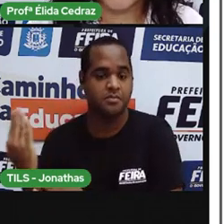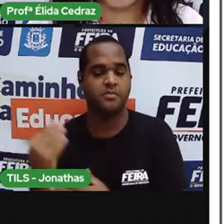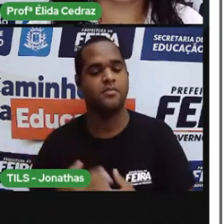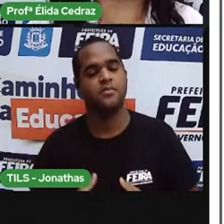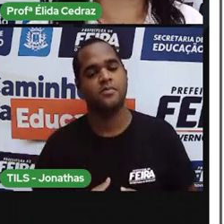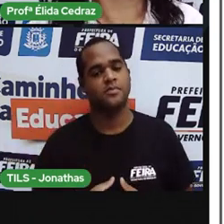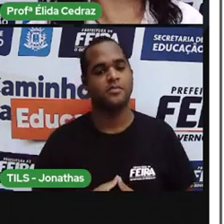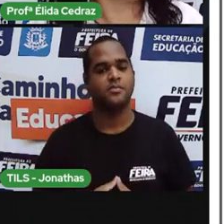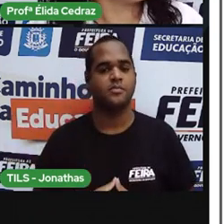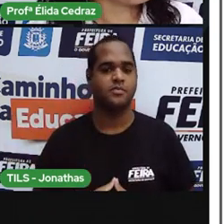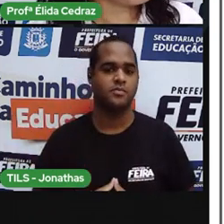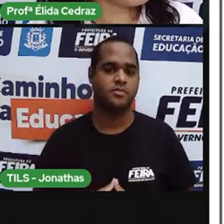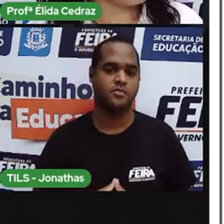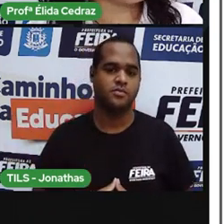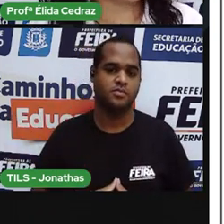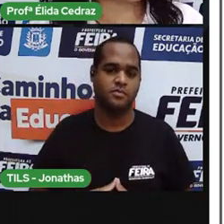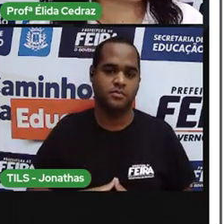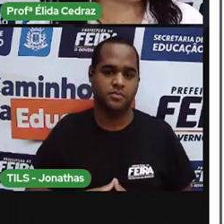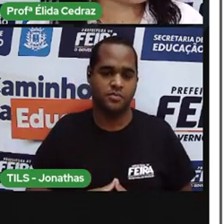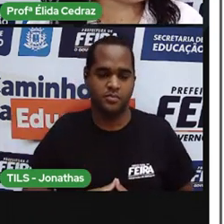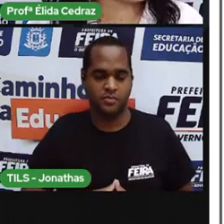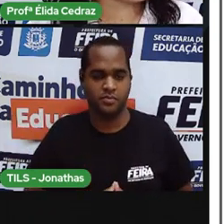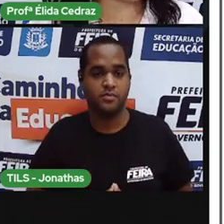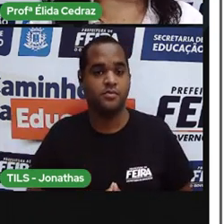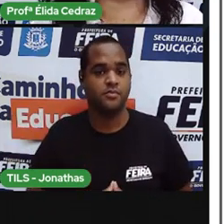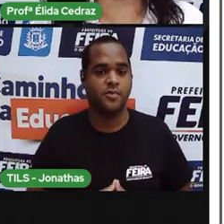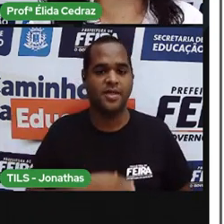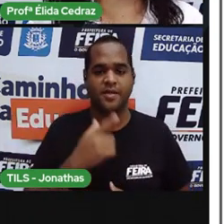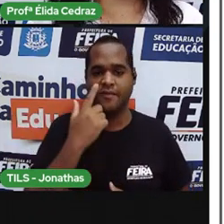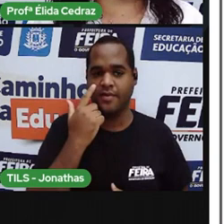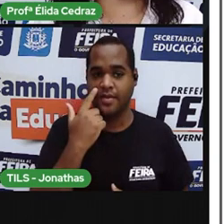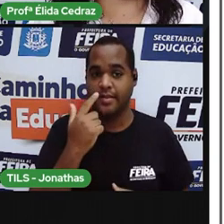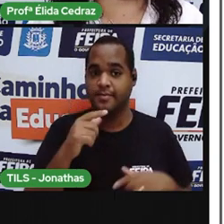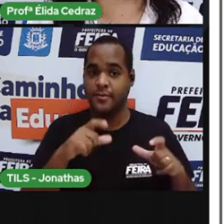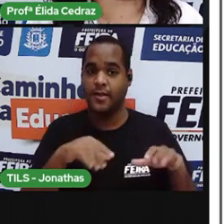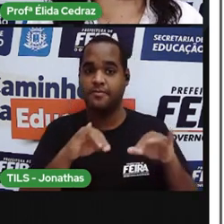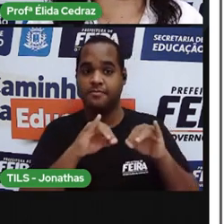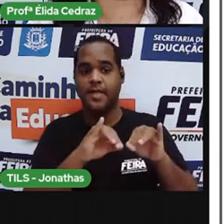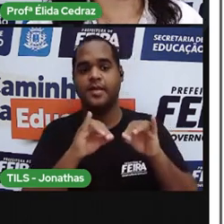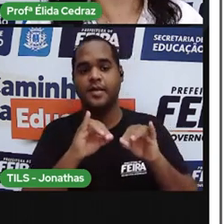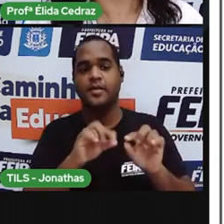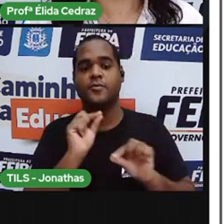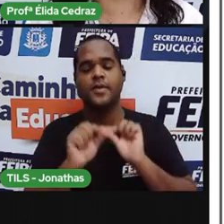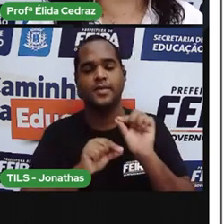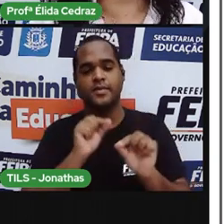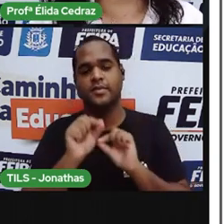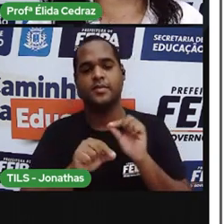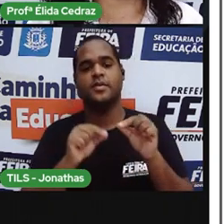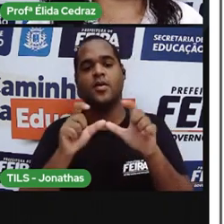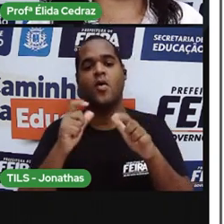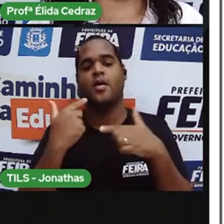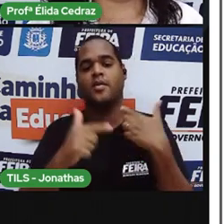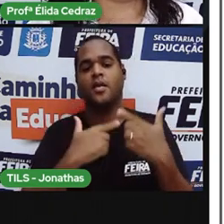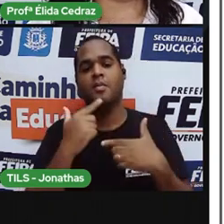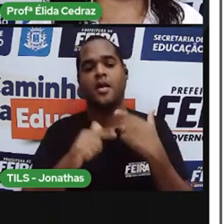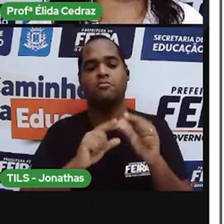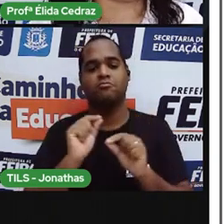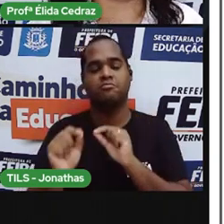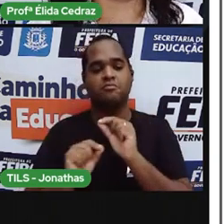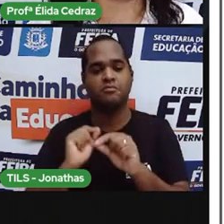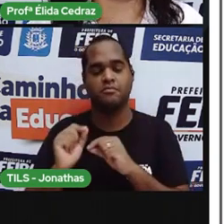isso? Então, você vai observar. No supermercado, quem trabalha no